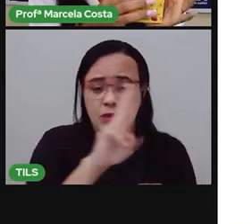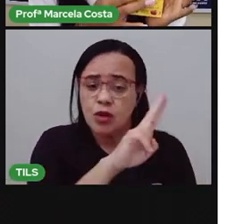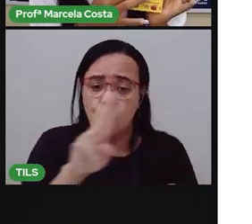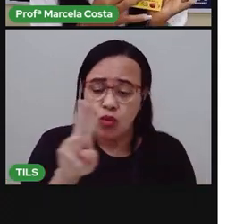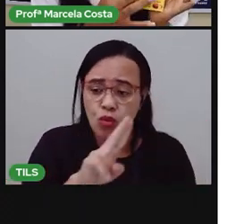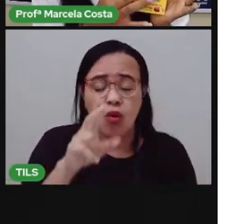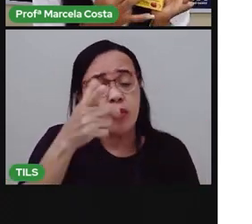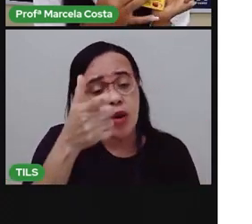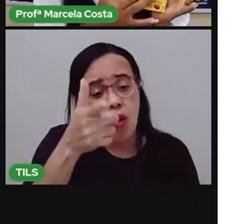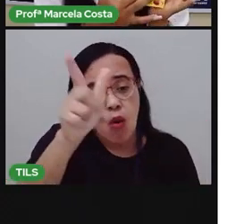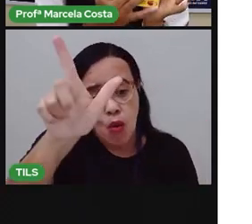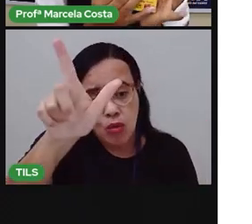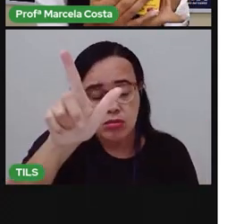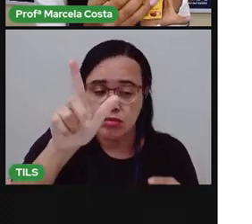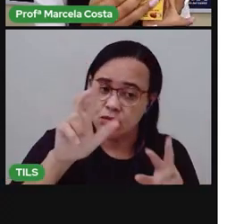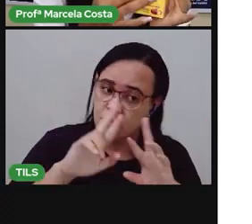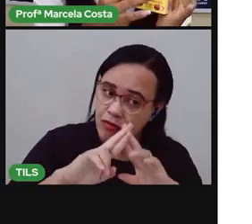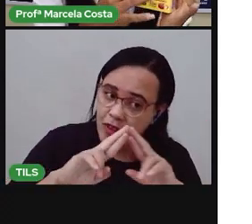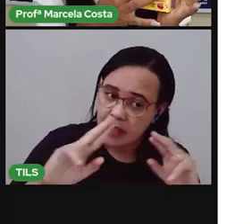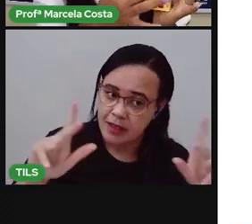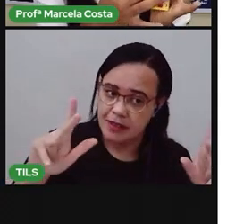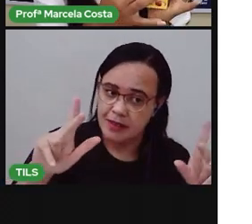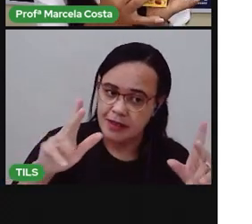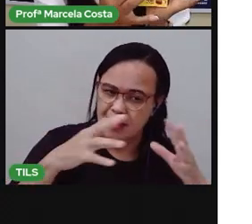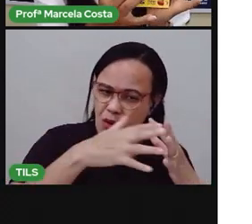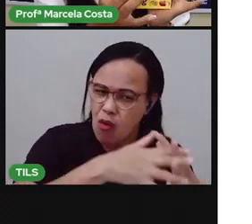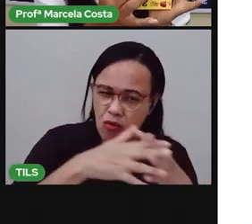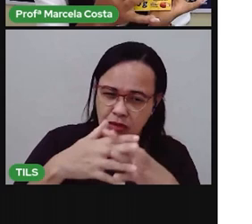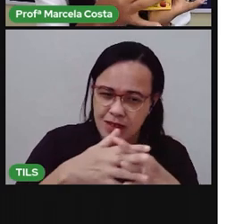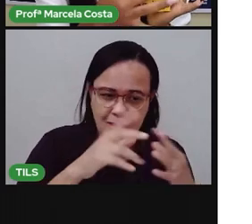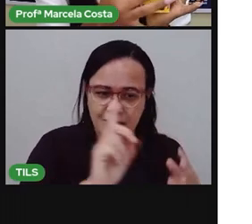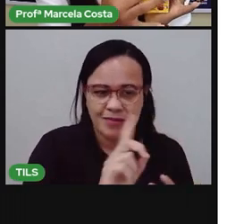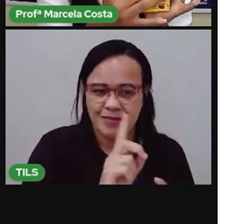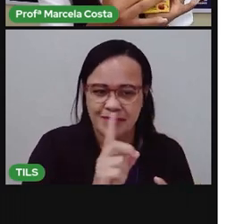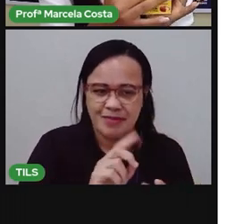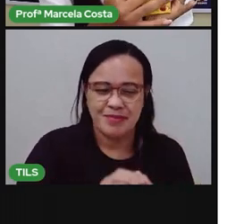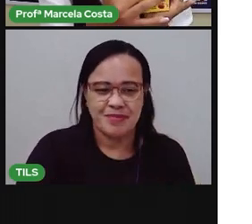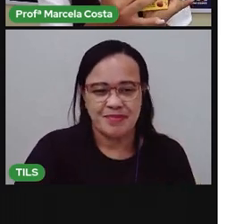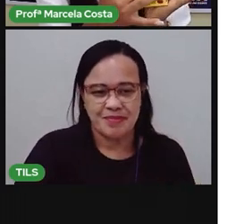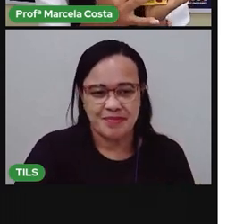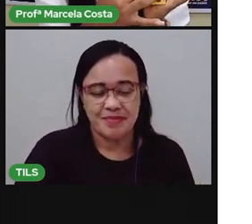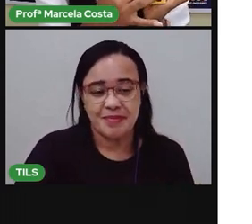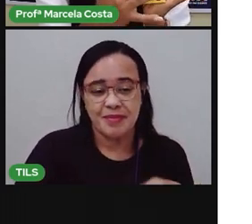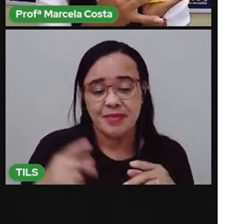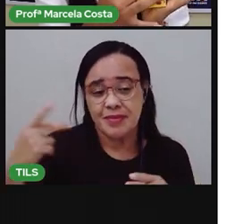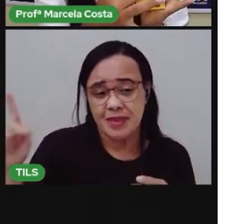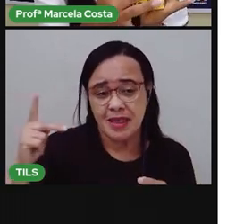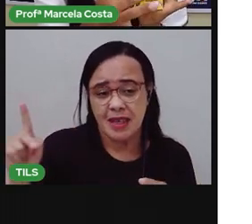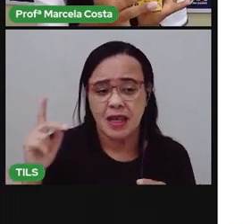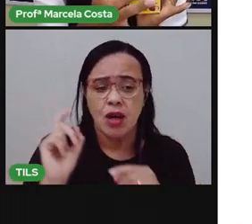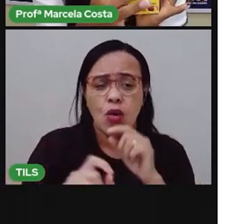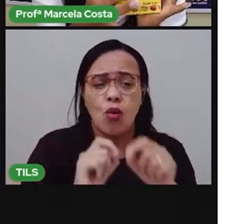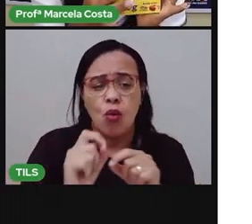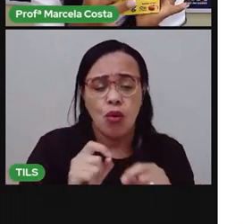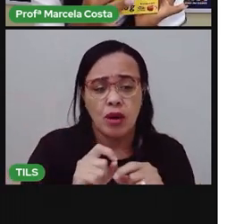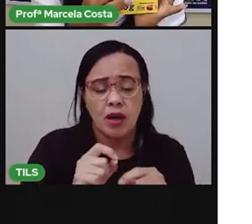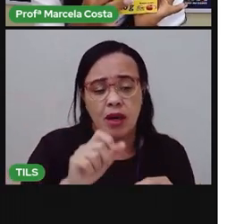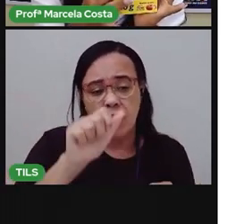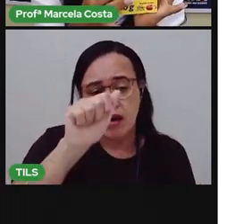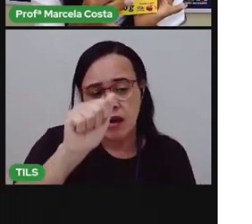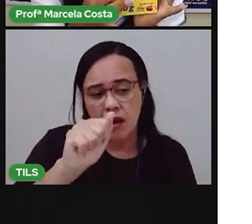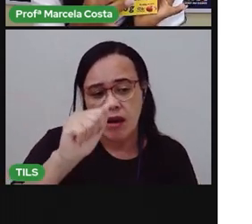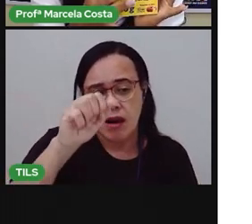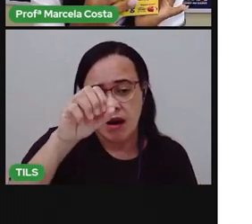do produto é outra coisa, tá? O nome desse produto que eu tenho na mão, tá aqui, ó. Amido de